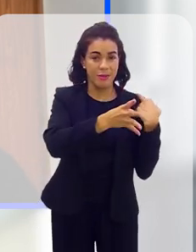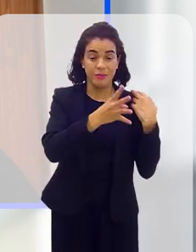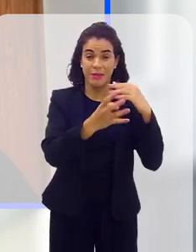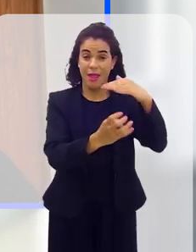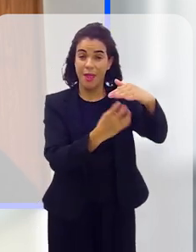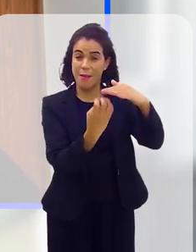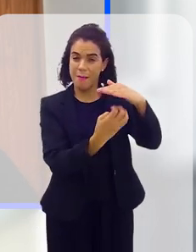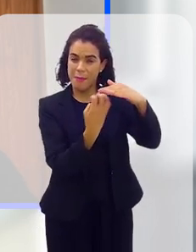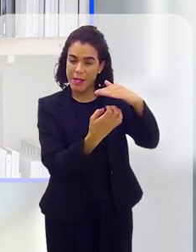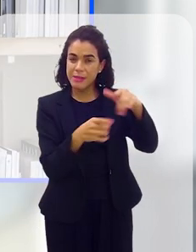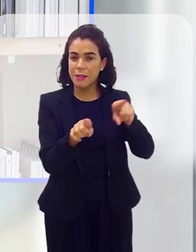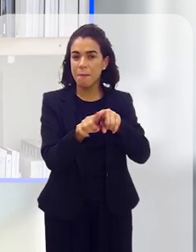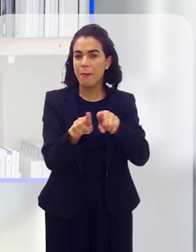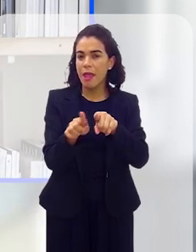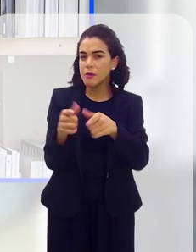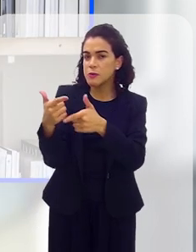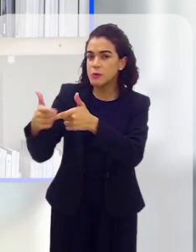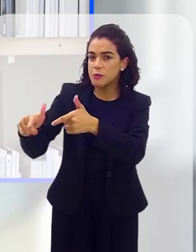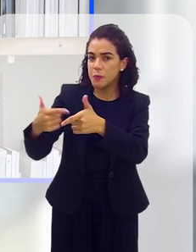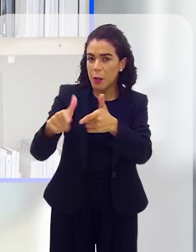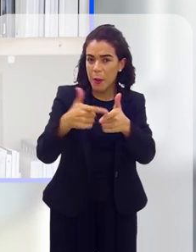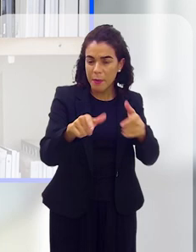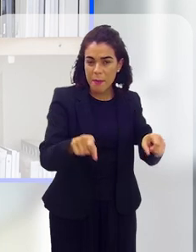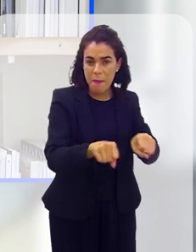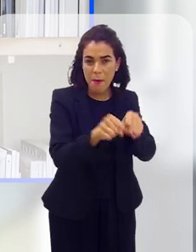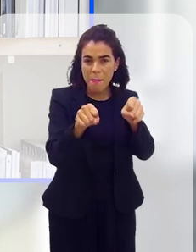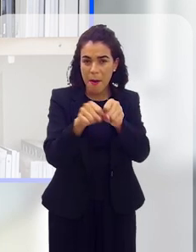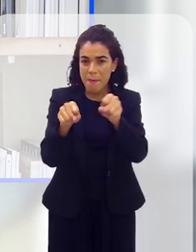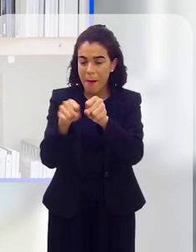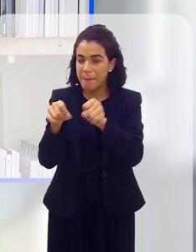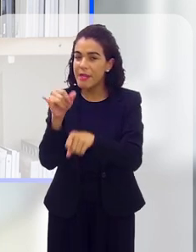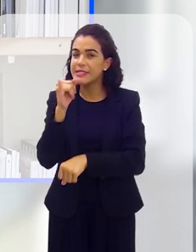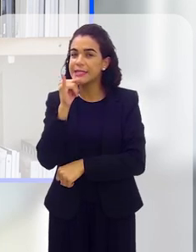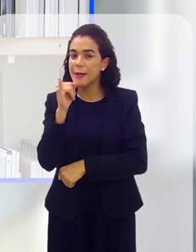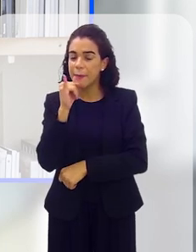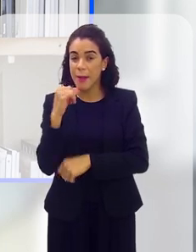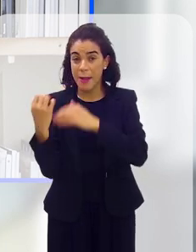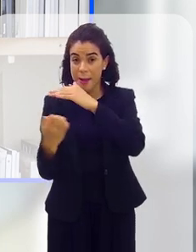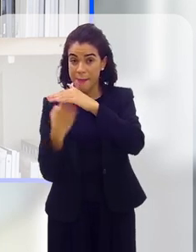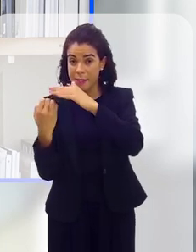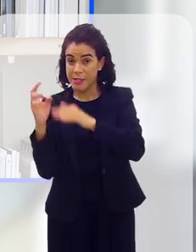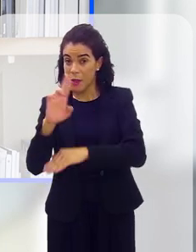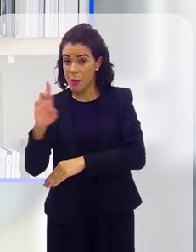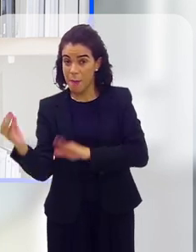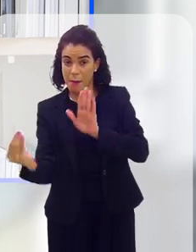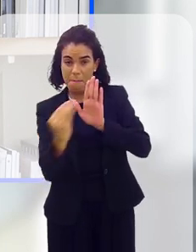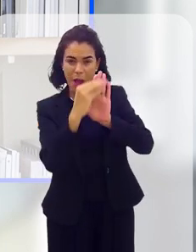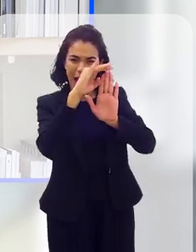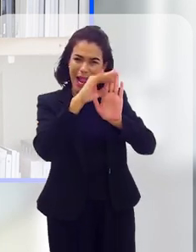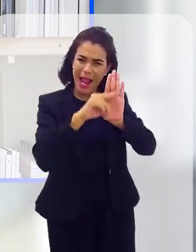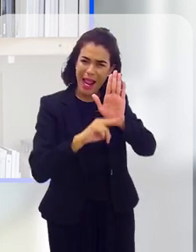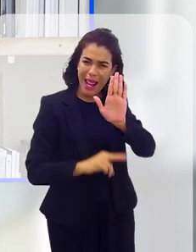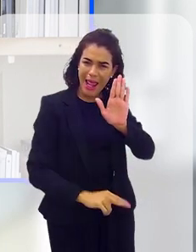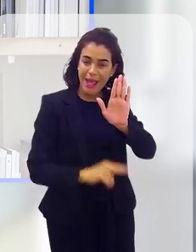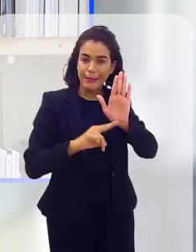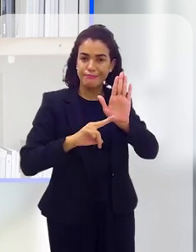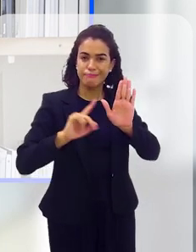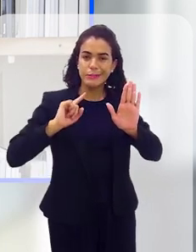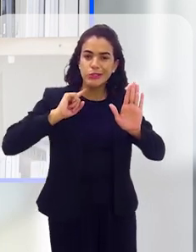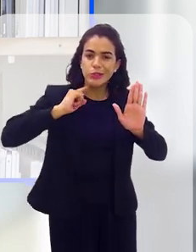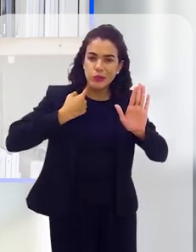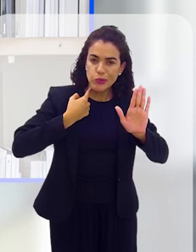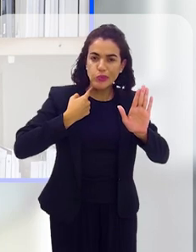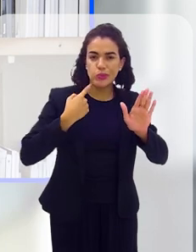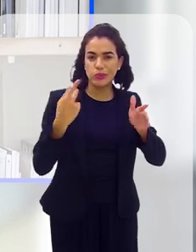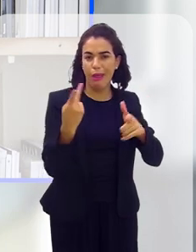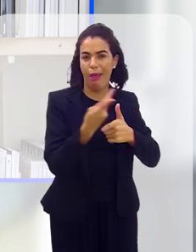dessas empresas, os malefícios que tem uma empresa ser incluída, por exemplo, na lista suja. E eu quero trazer